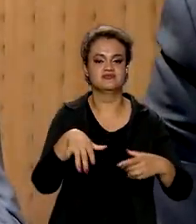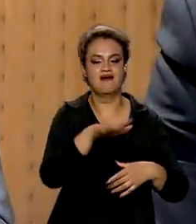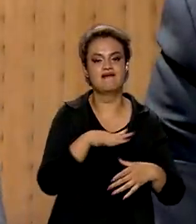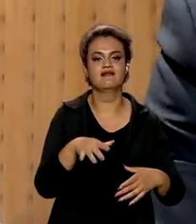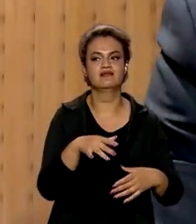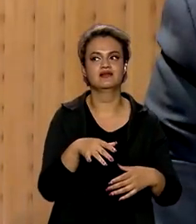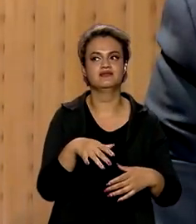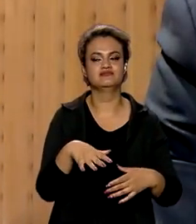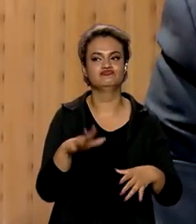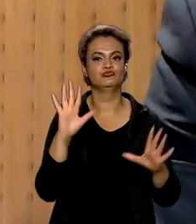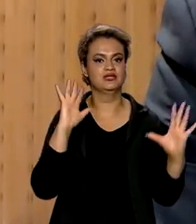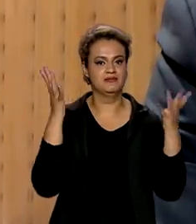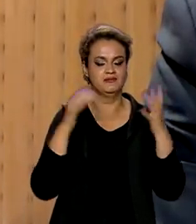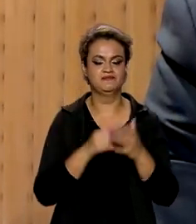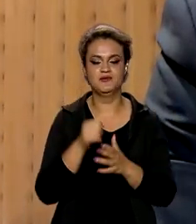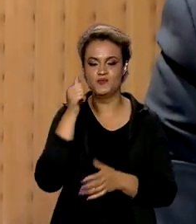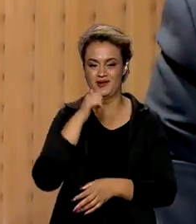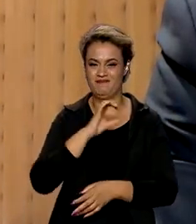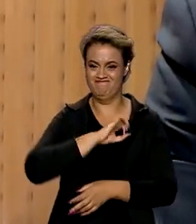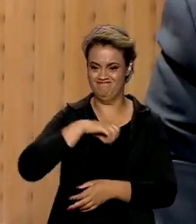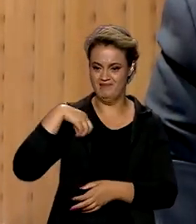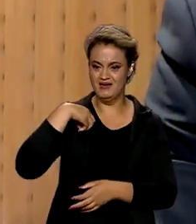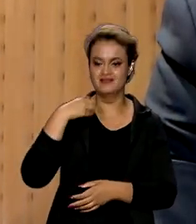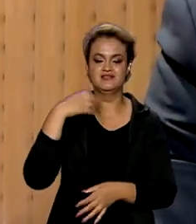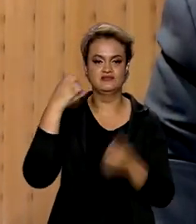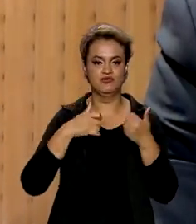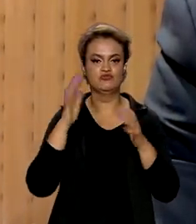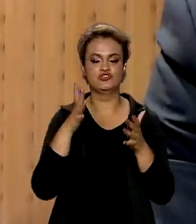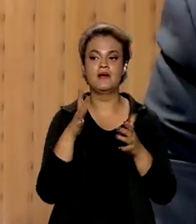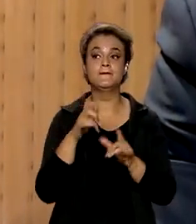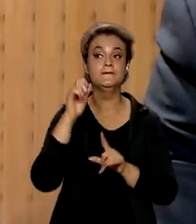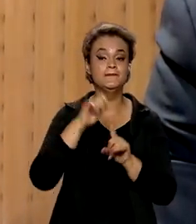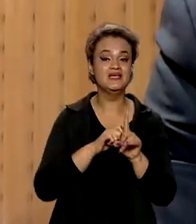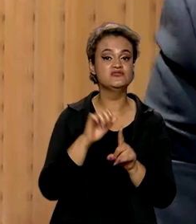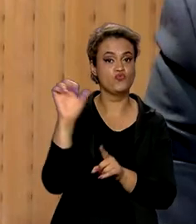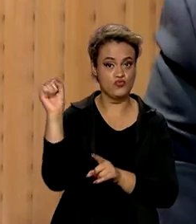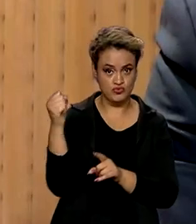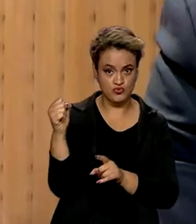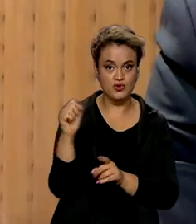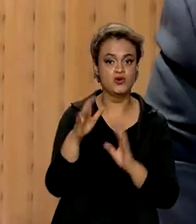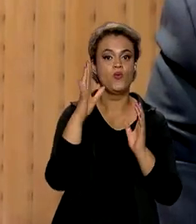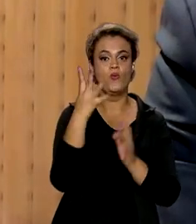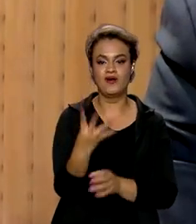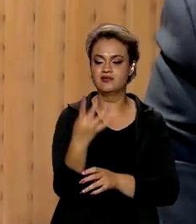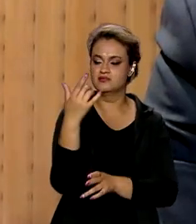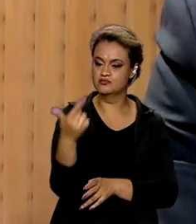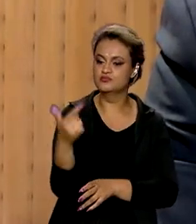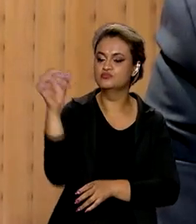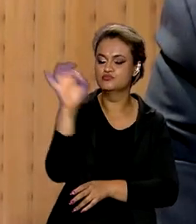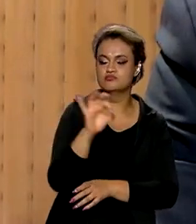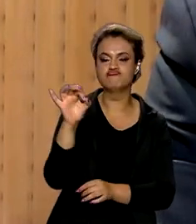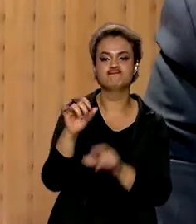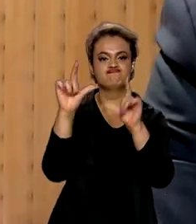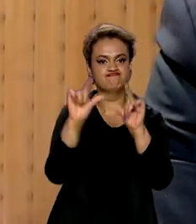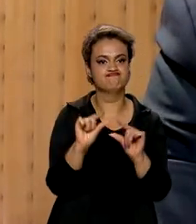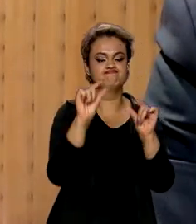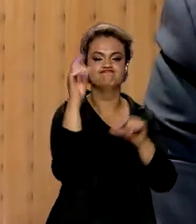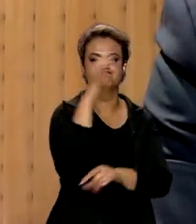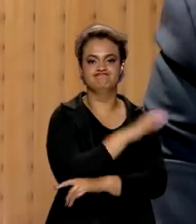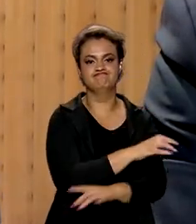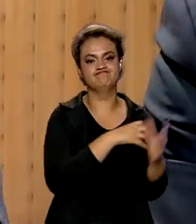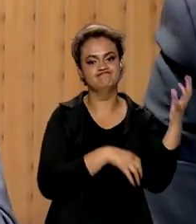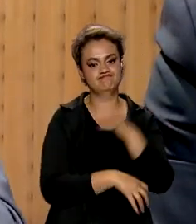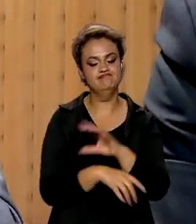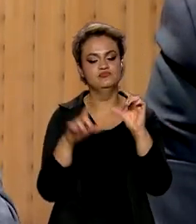Aliás, a Marina já colocou, em oito meses, 42% de redução de desmatamento.